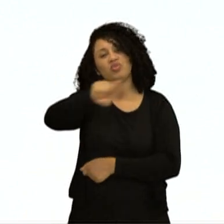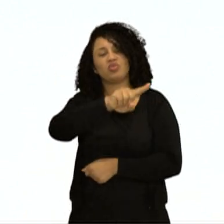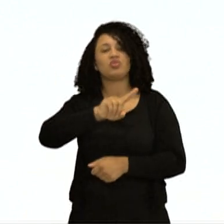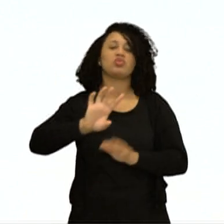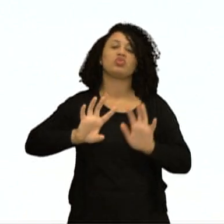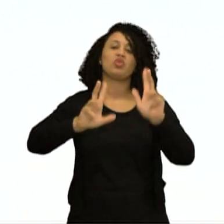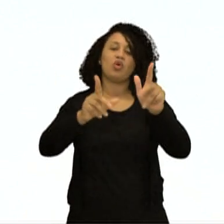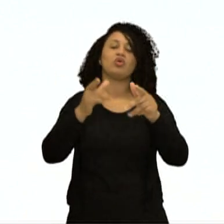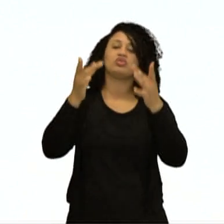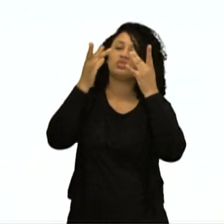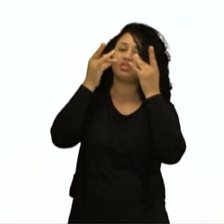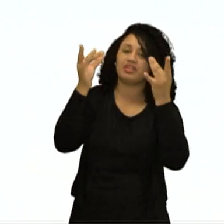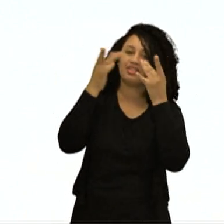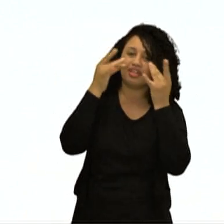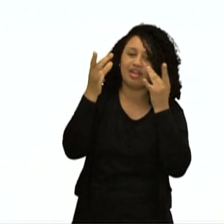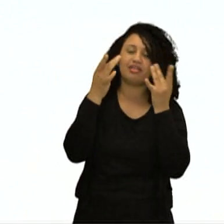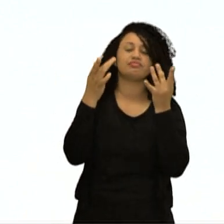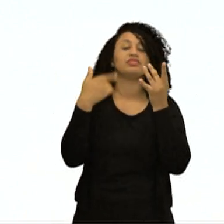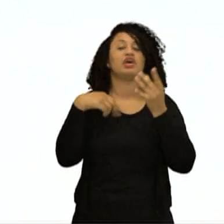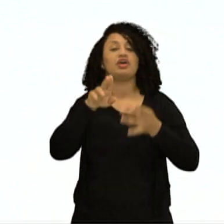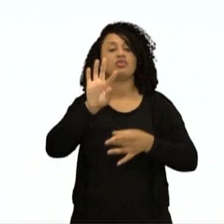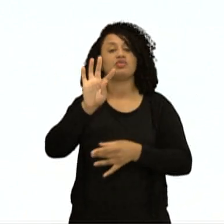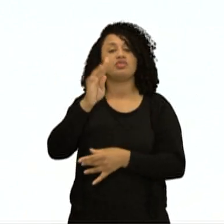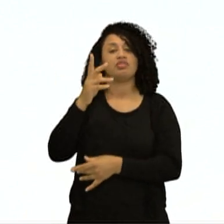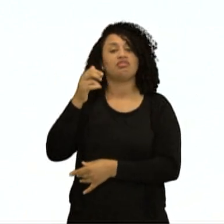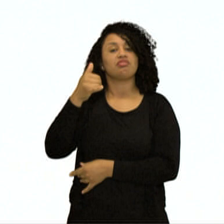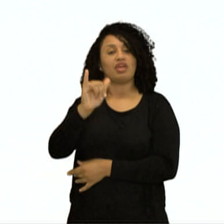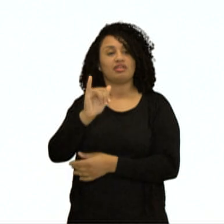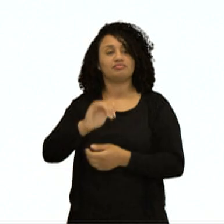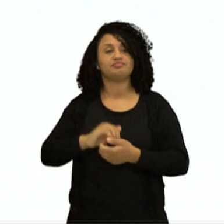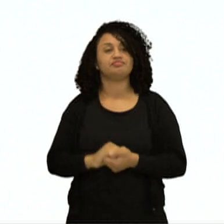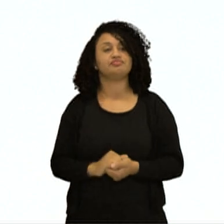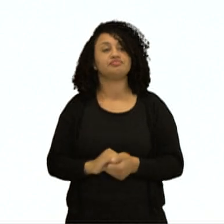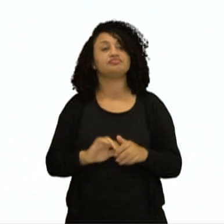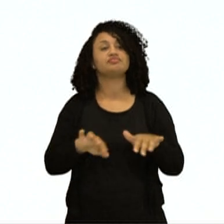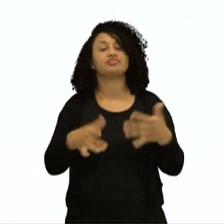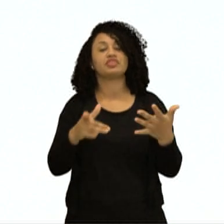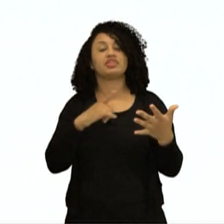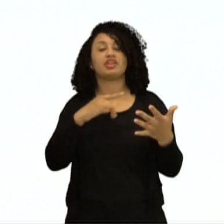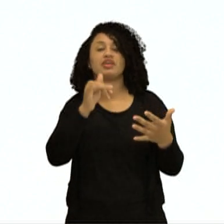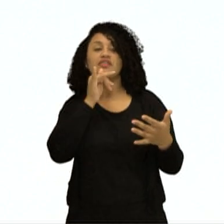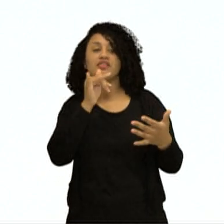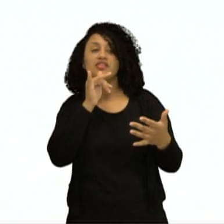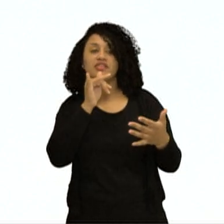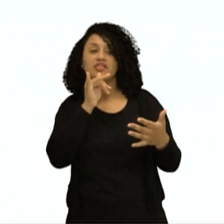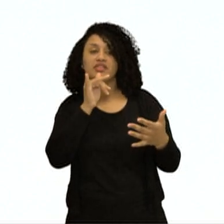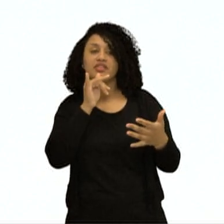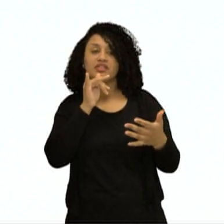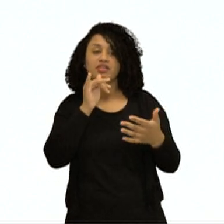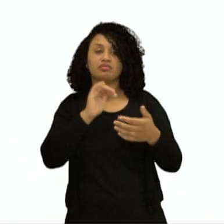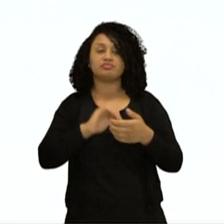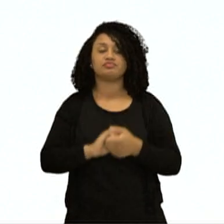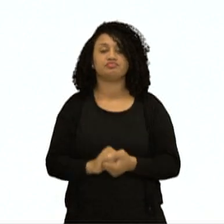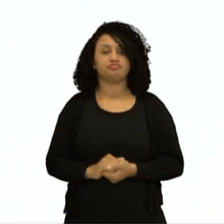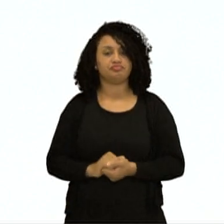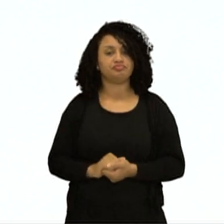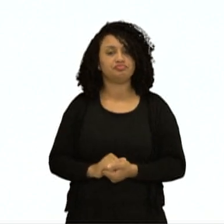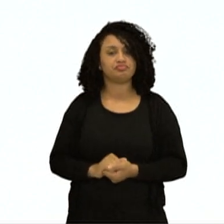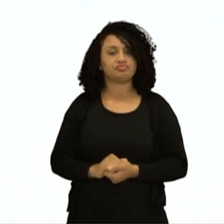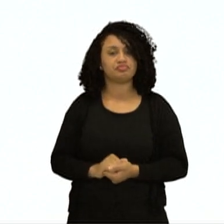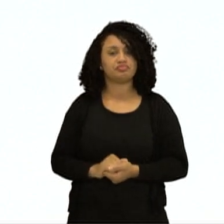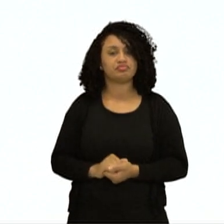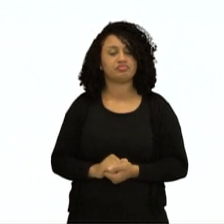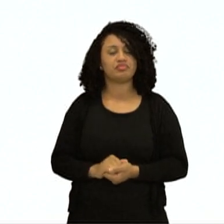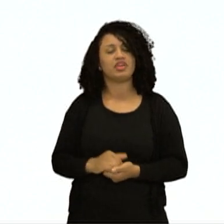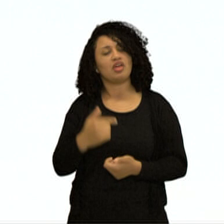todas as gatas. Eu vou usar they, ok? E aí, então, os exemplos. I live in